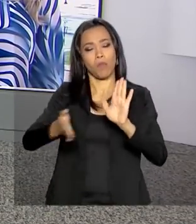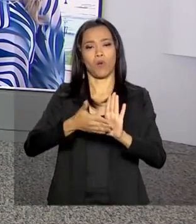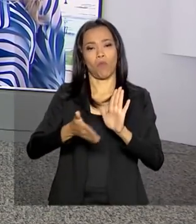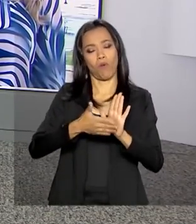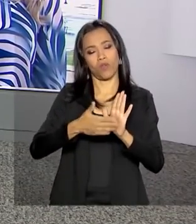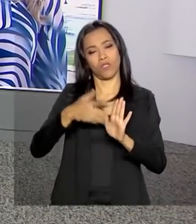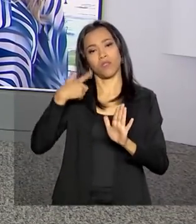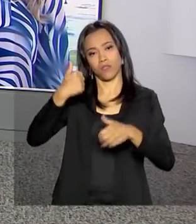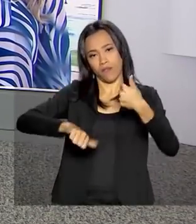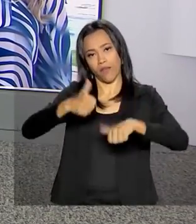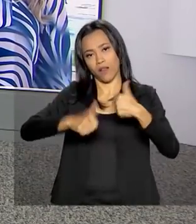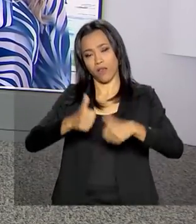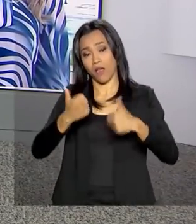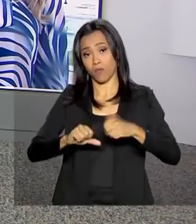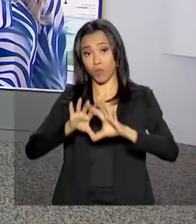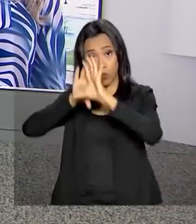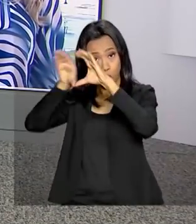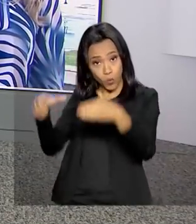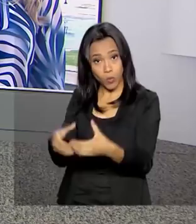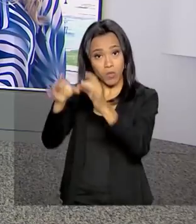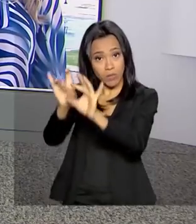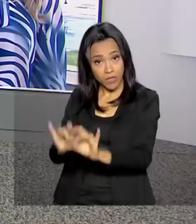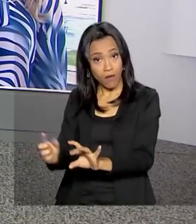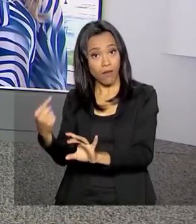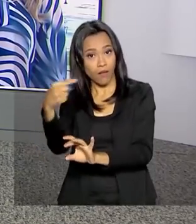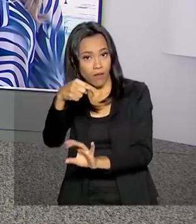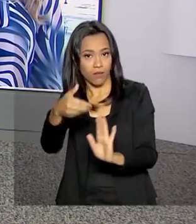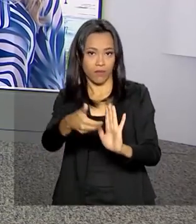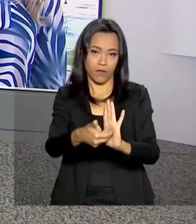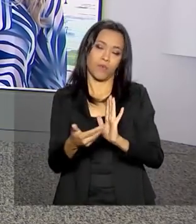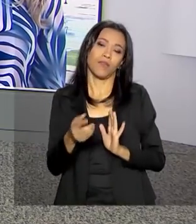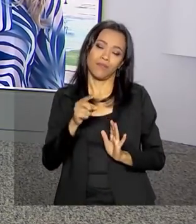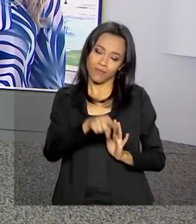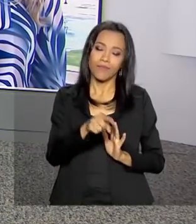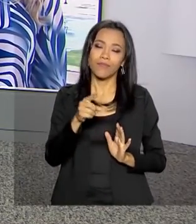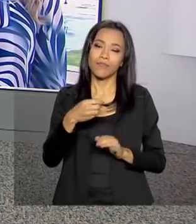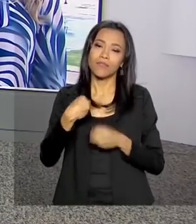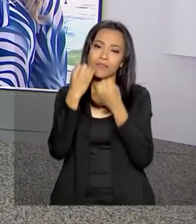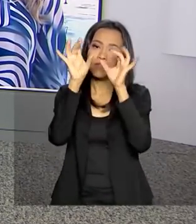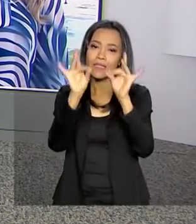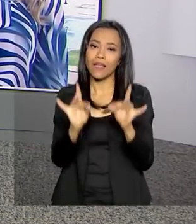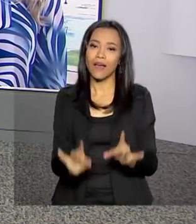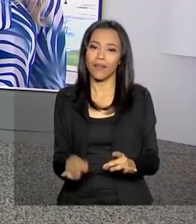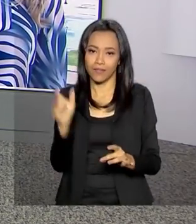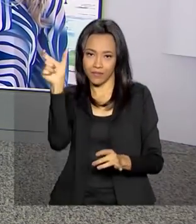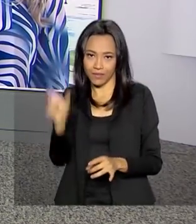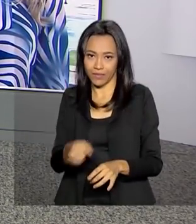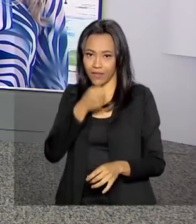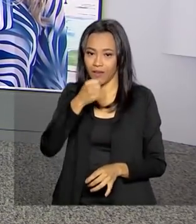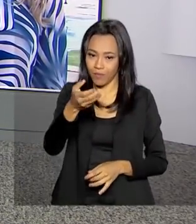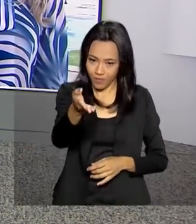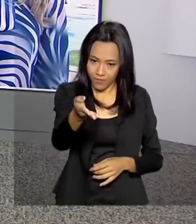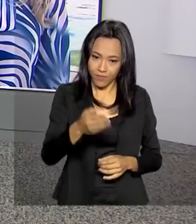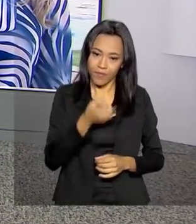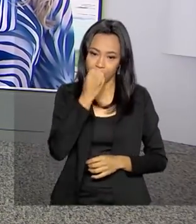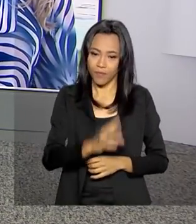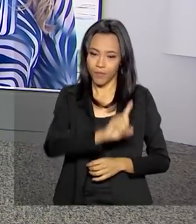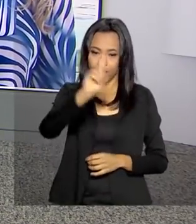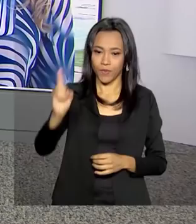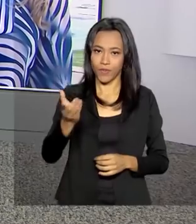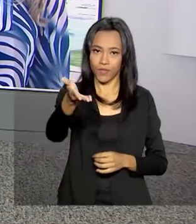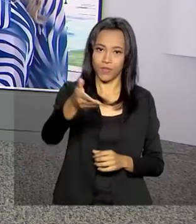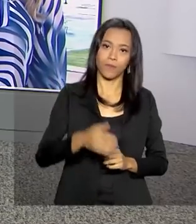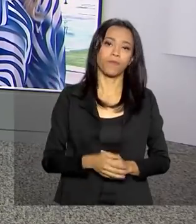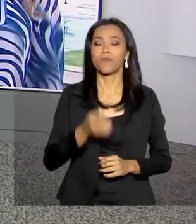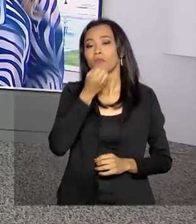comissão especial lá na Câmara. A repórter Selma Dias está acompanhando esse assunto e traz os detalhes agora para a gente. Oi Selma, bom dia. Oi